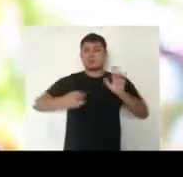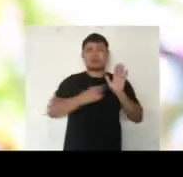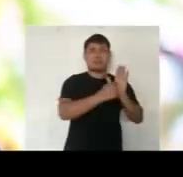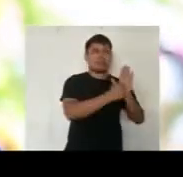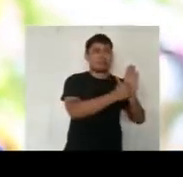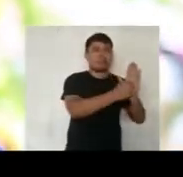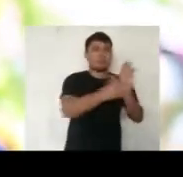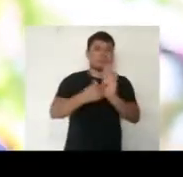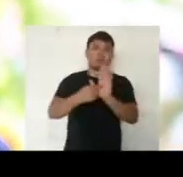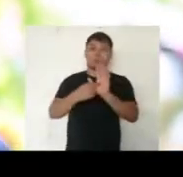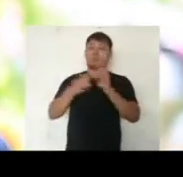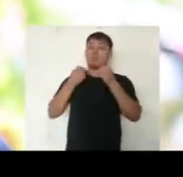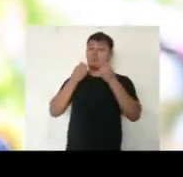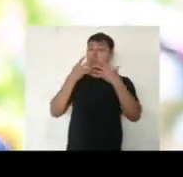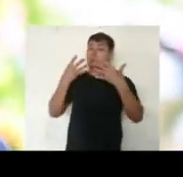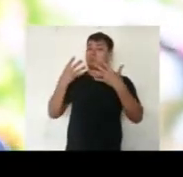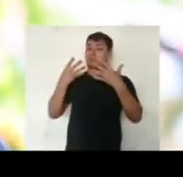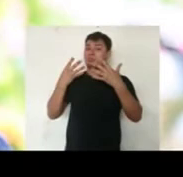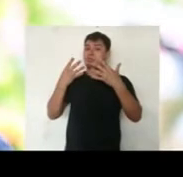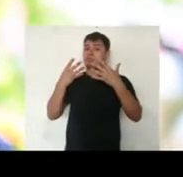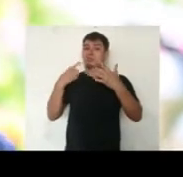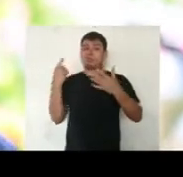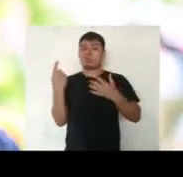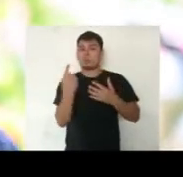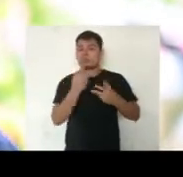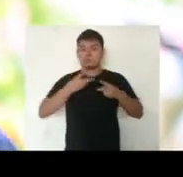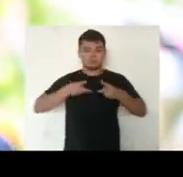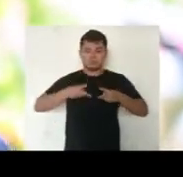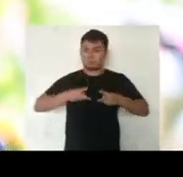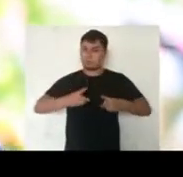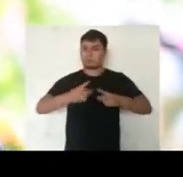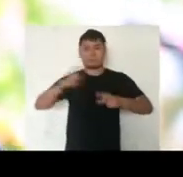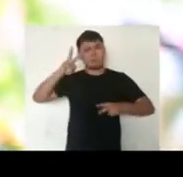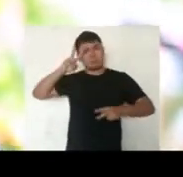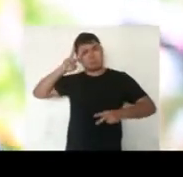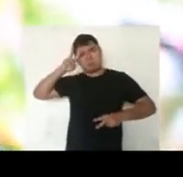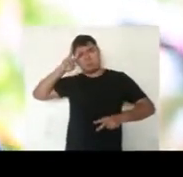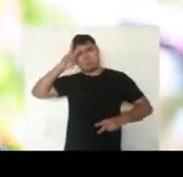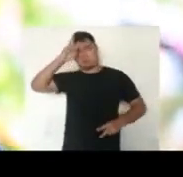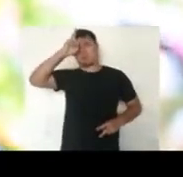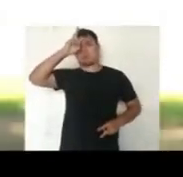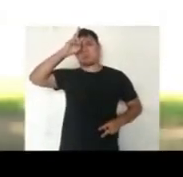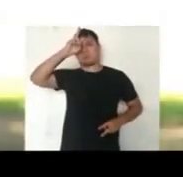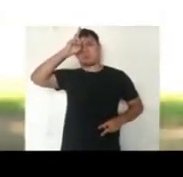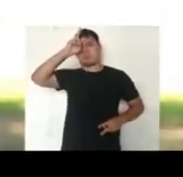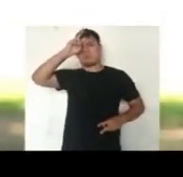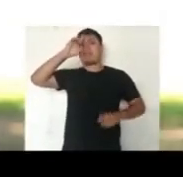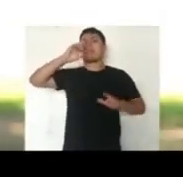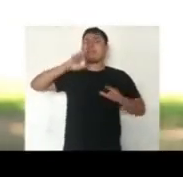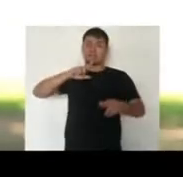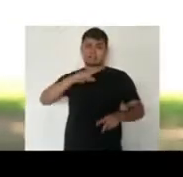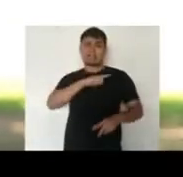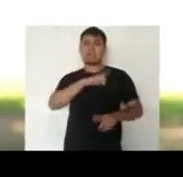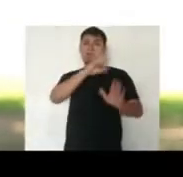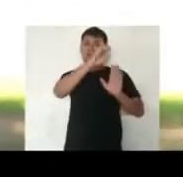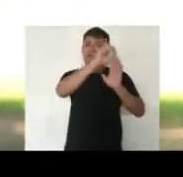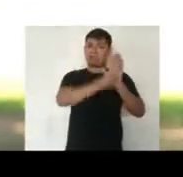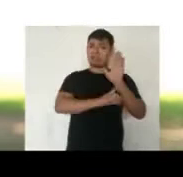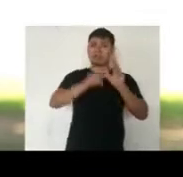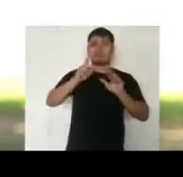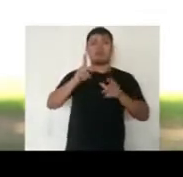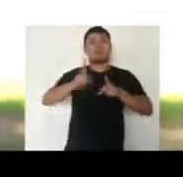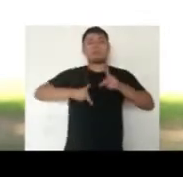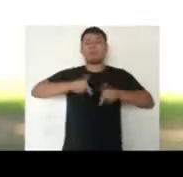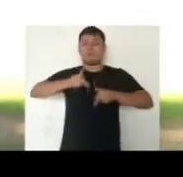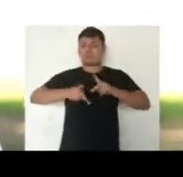nós continuamos firmes na luta pela garantia dos direitos das pessoas. A nossa campanha continua. E